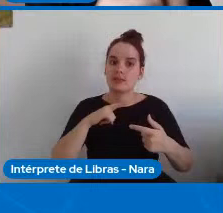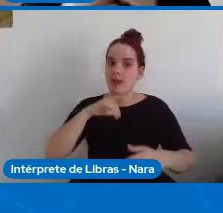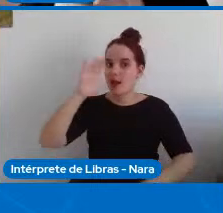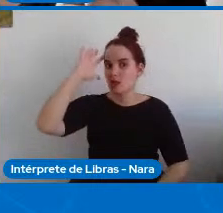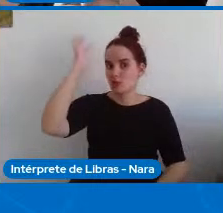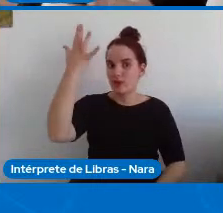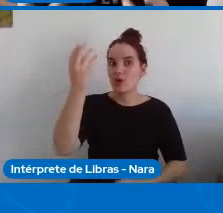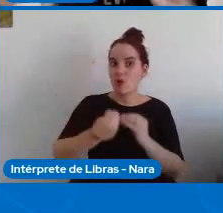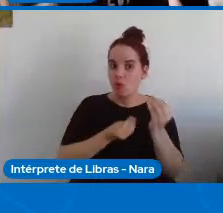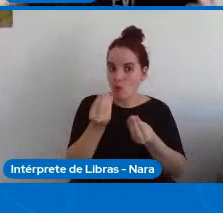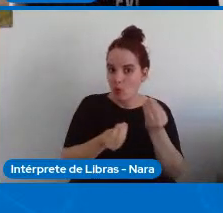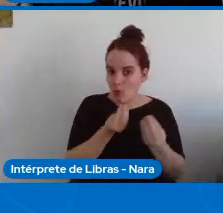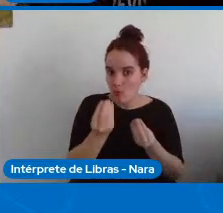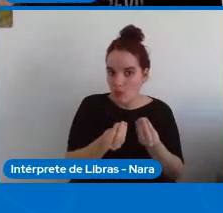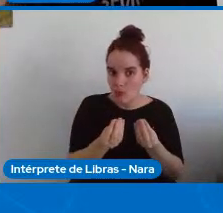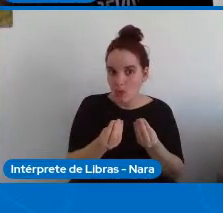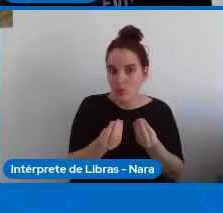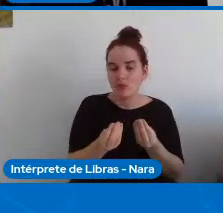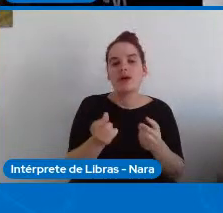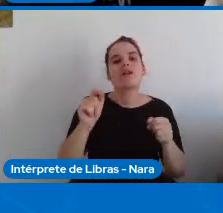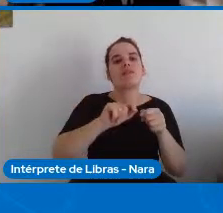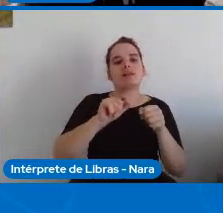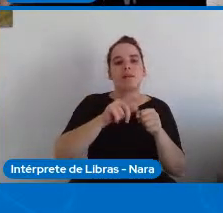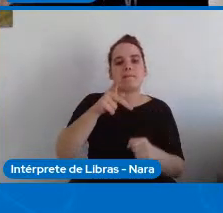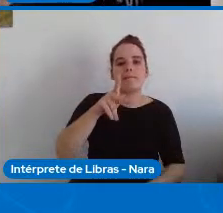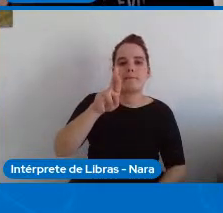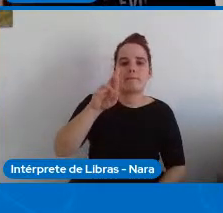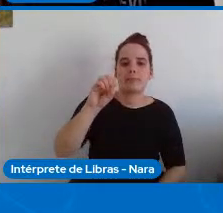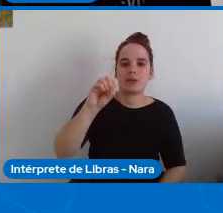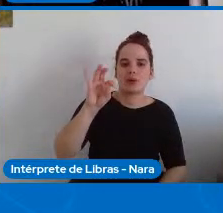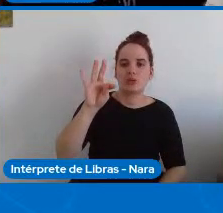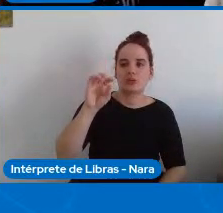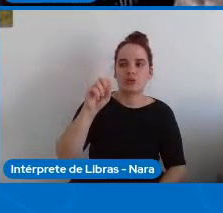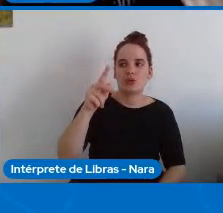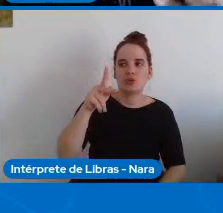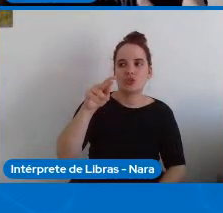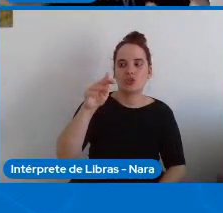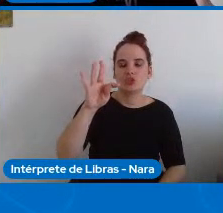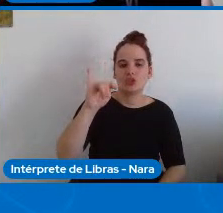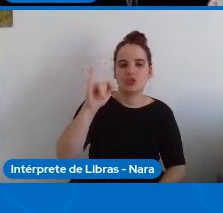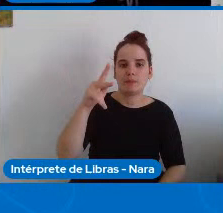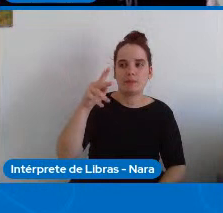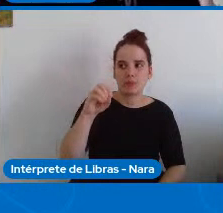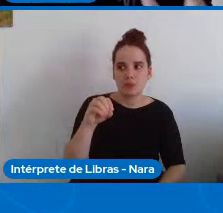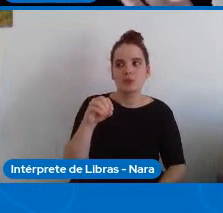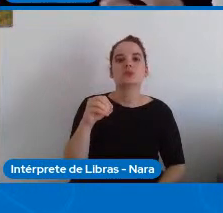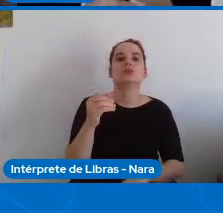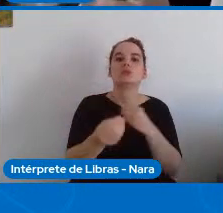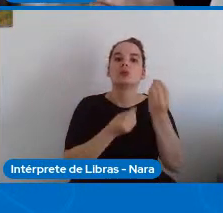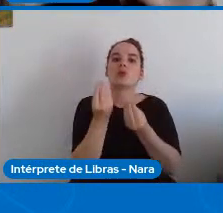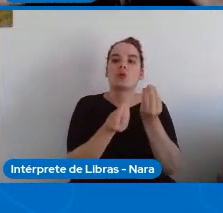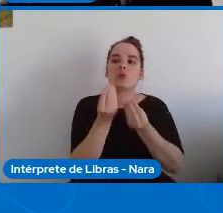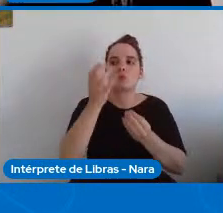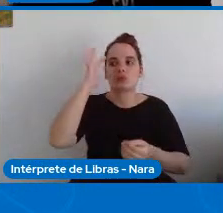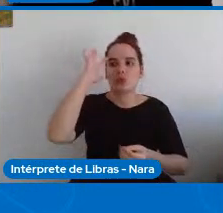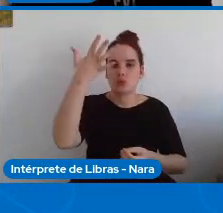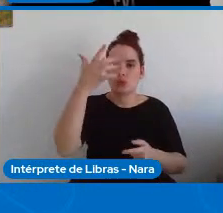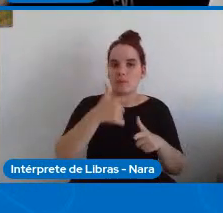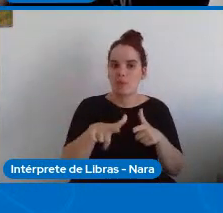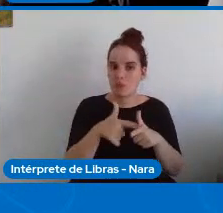a resolver esse problema prototipar essa solução e mostrar como é que seria a ideia como é que essa solução que elas estão pensando